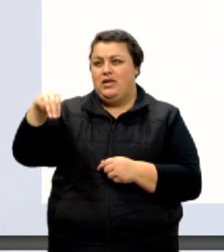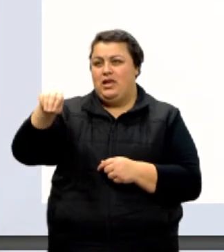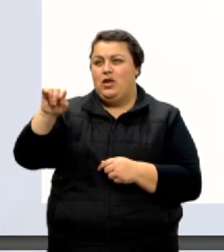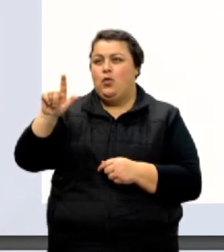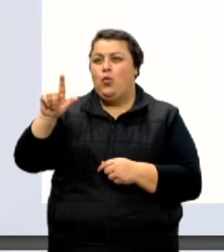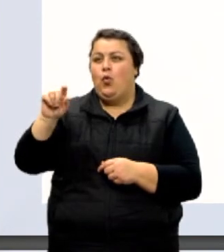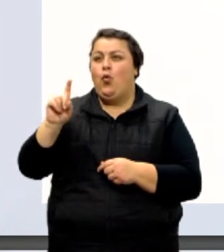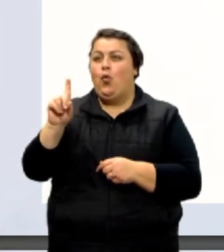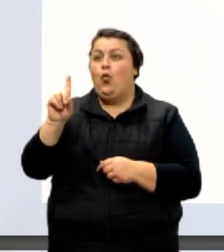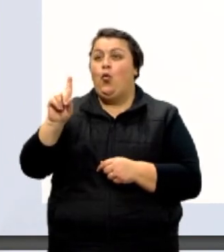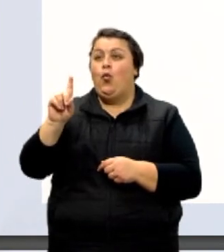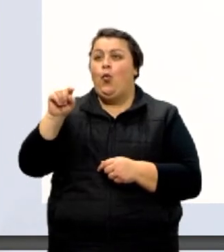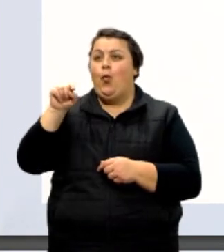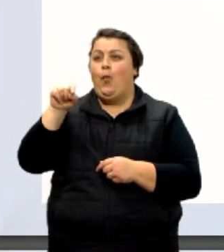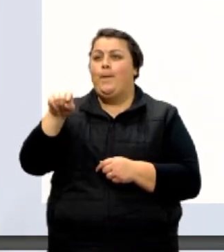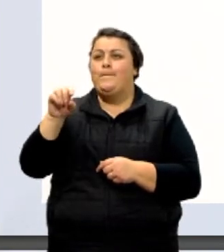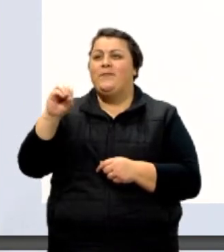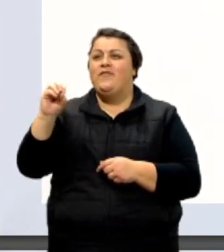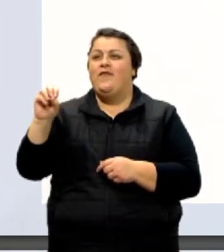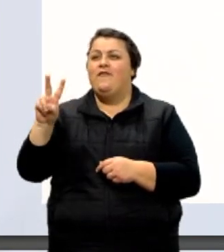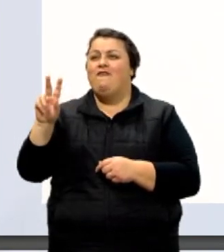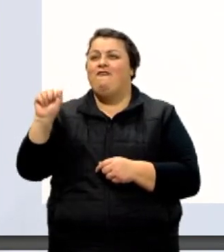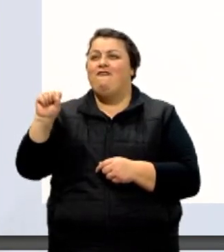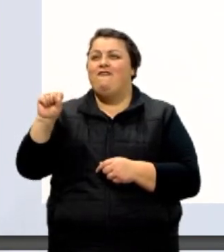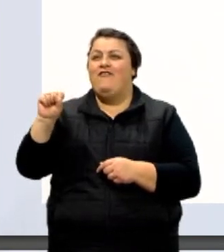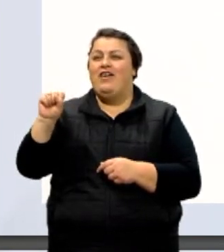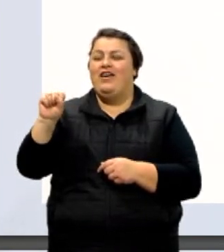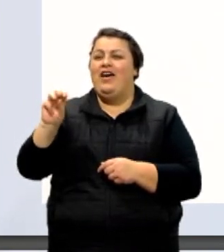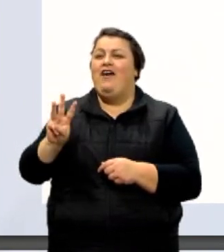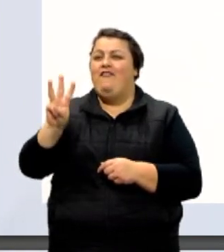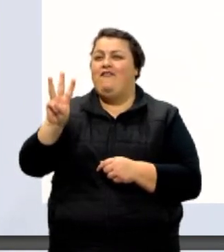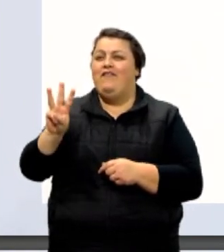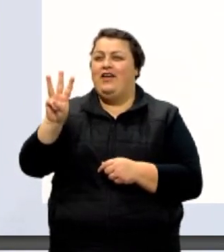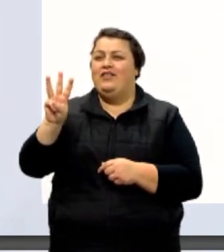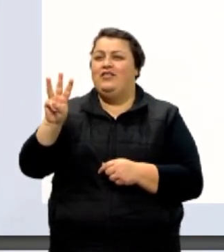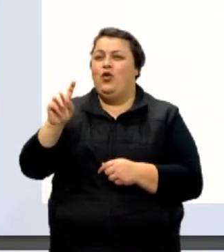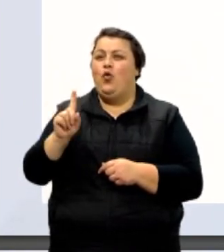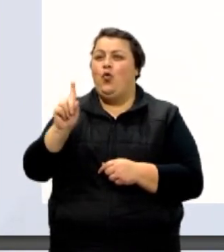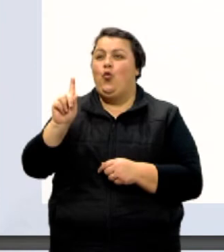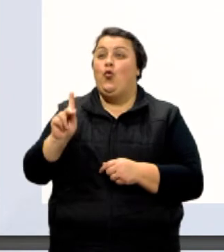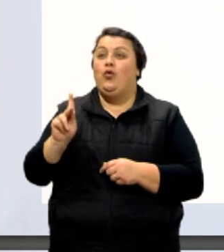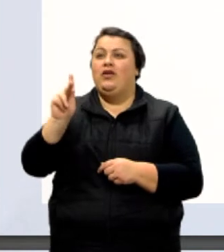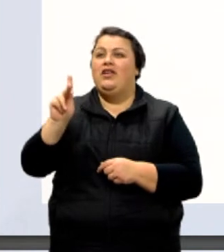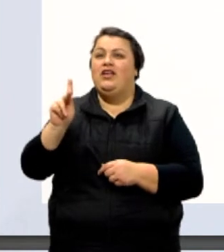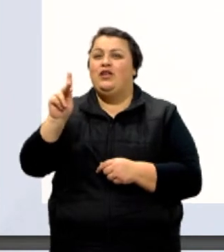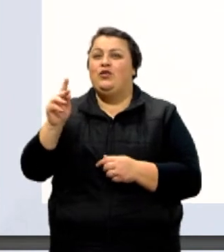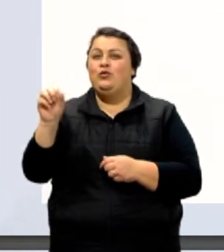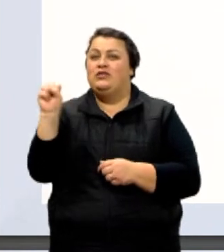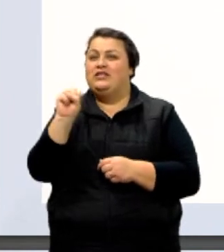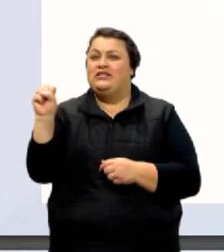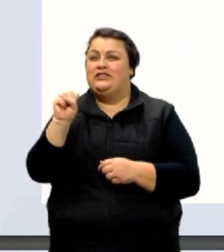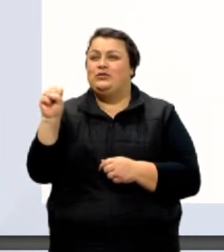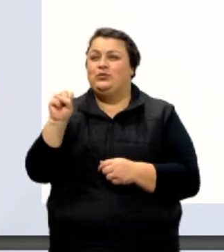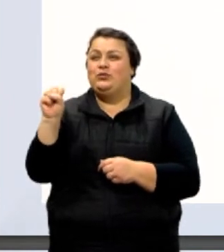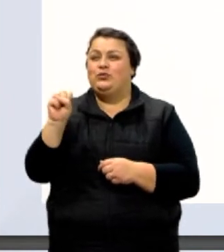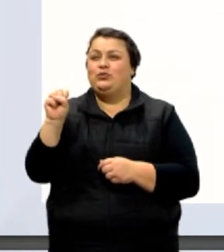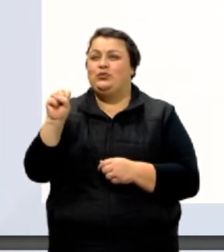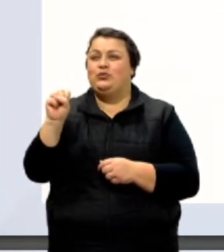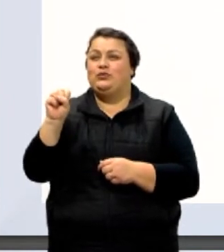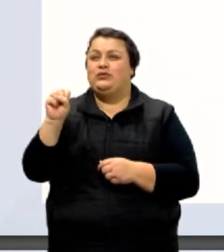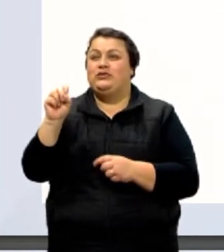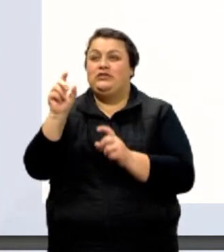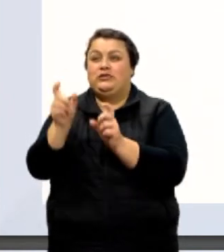um quilowatt são mil watts, um quilojoule são mil joules, um quilosegundo são mil segundos. Então, o prefixo quilo,